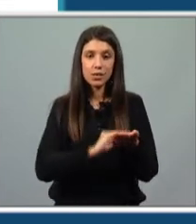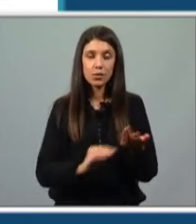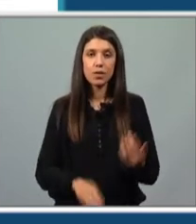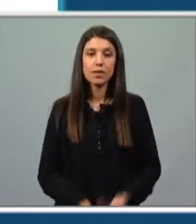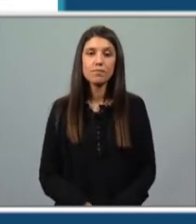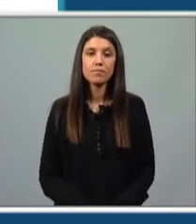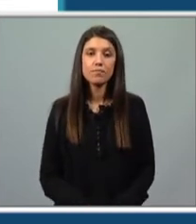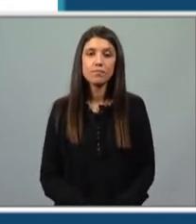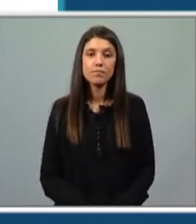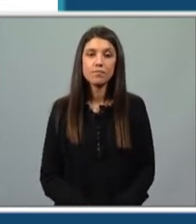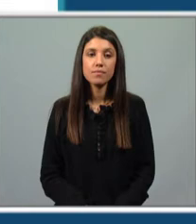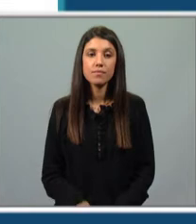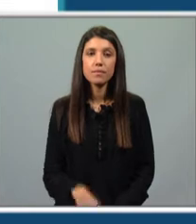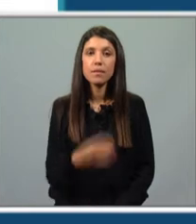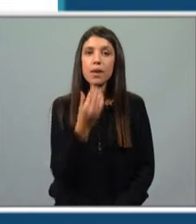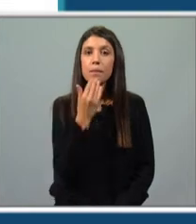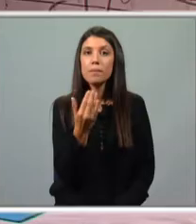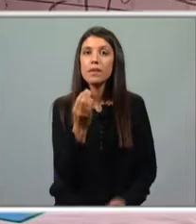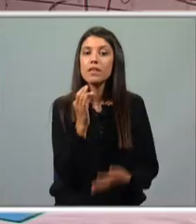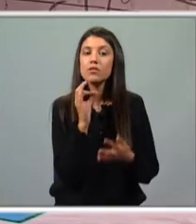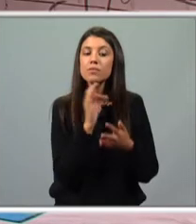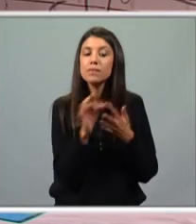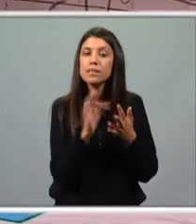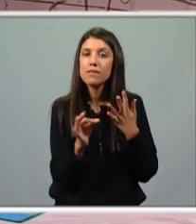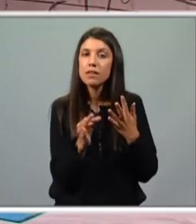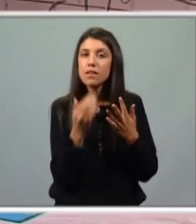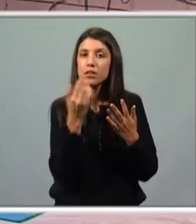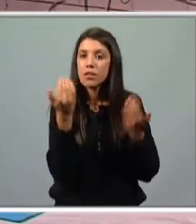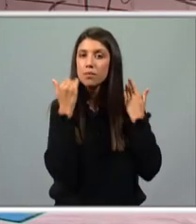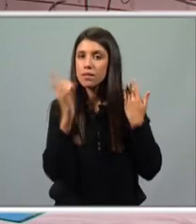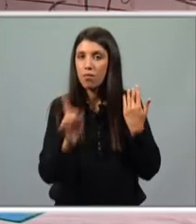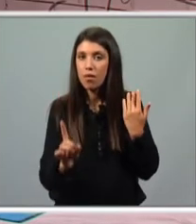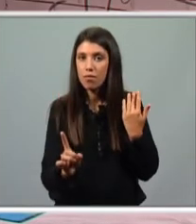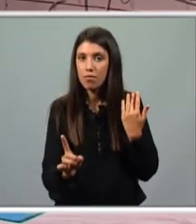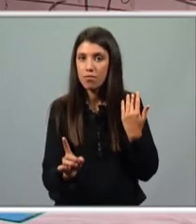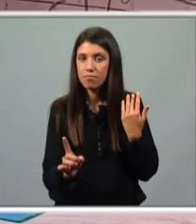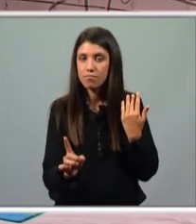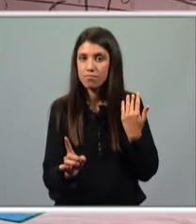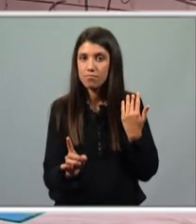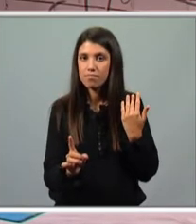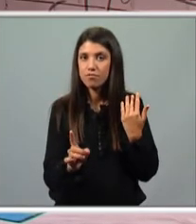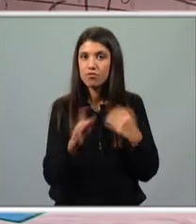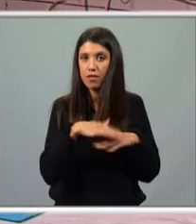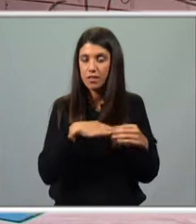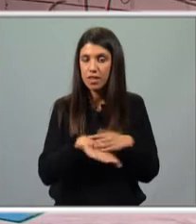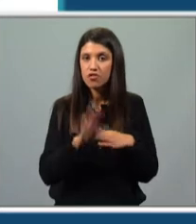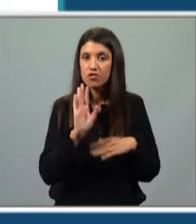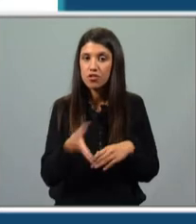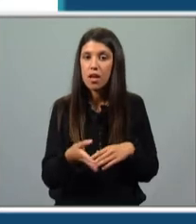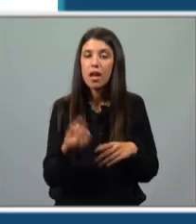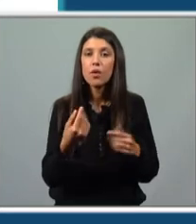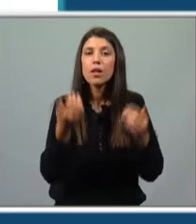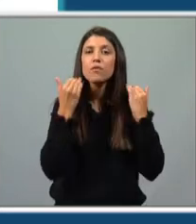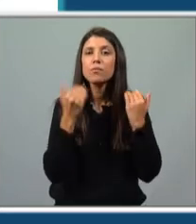não vai haver aqui pedidos específicos de informação, não. Aquilo que te peço, porque já fizeste isto muitas vezes, é que registes as